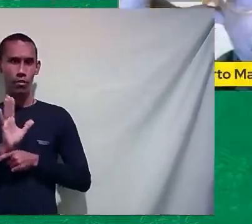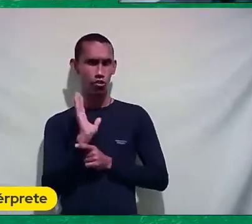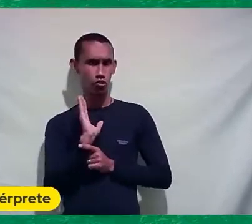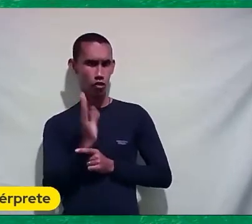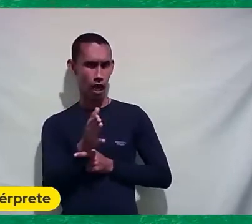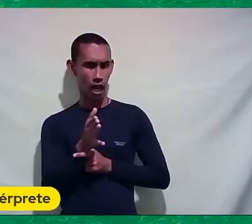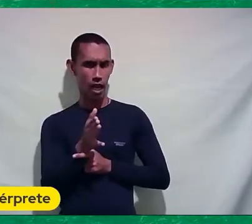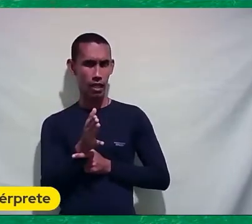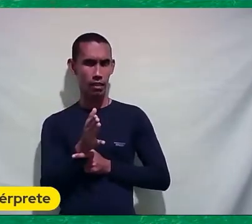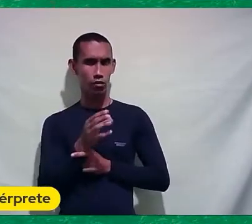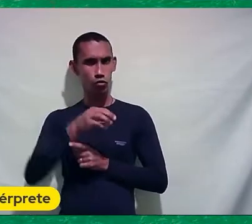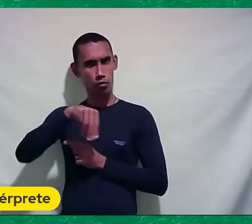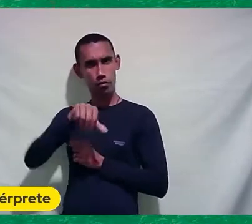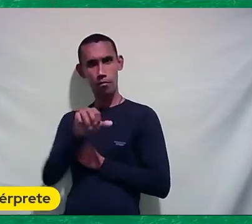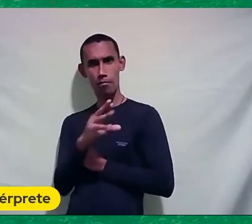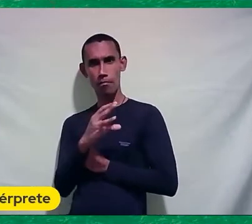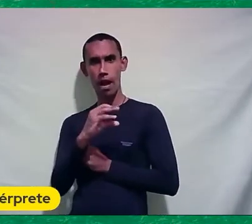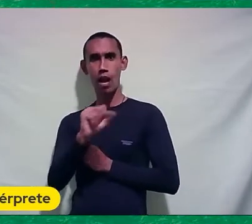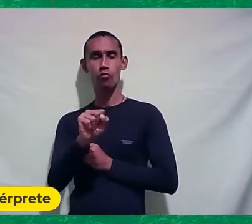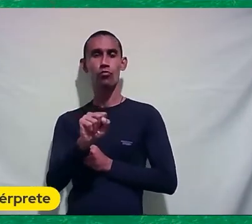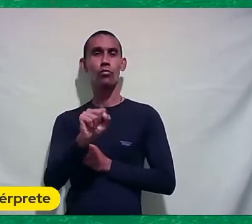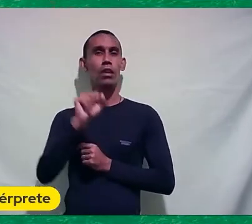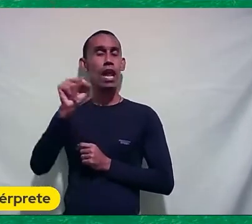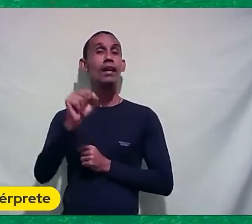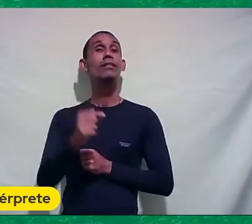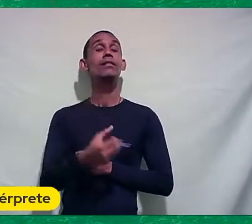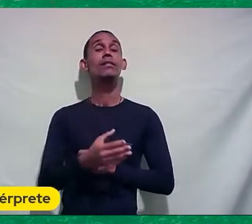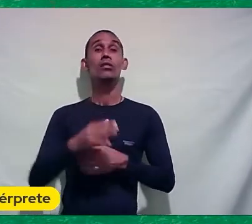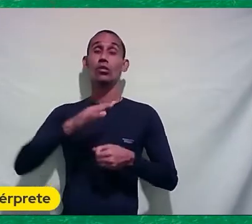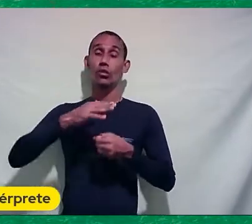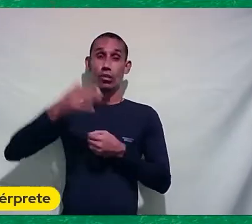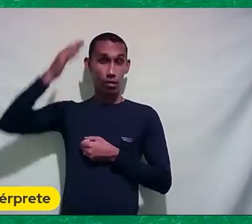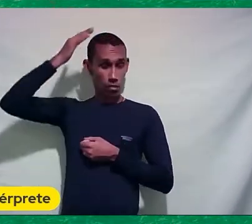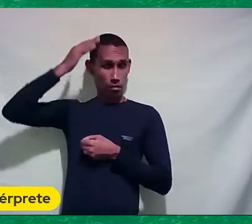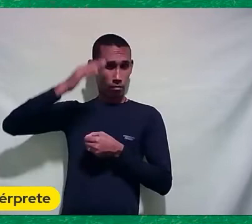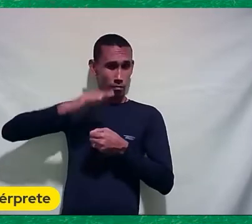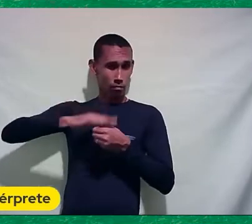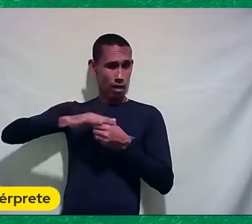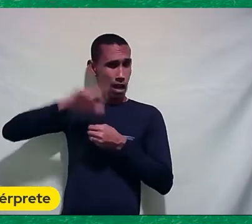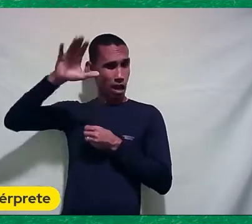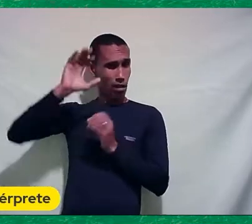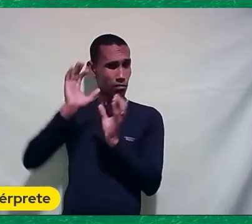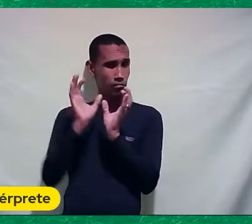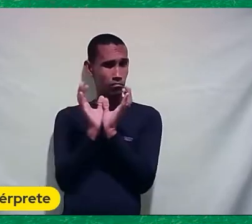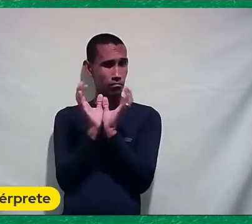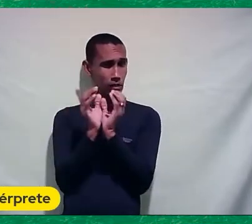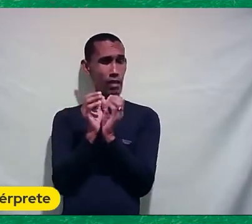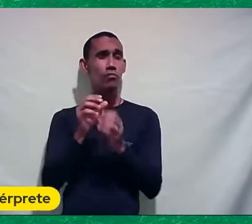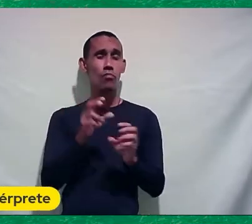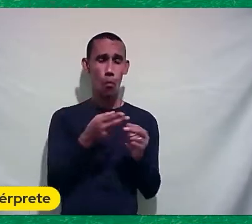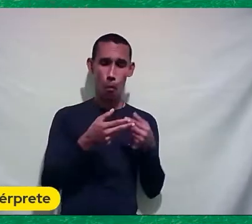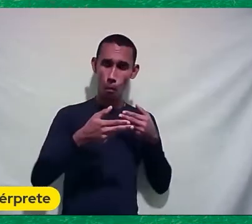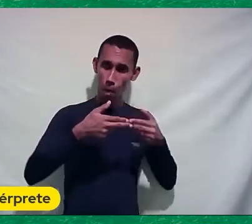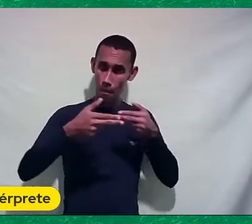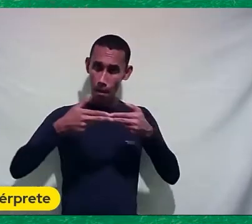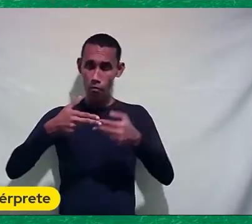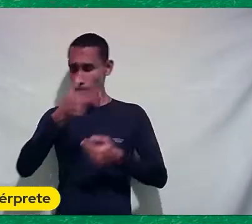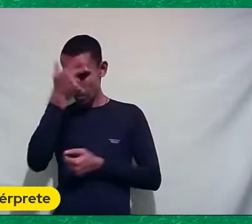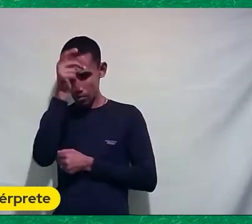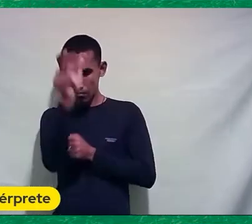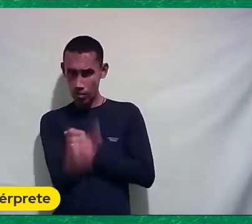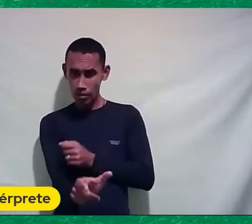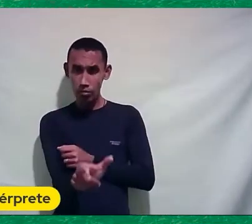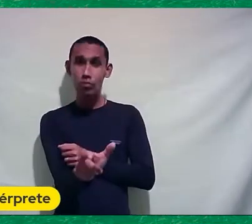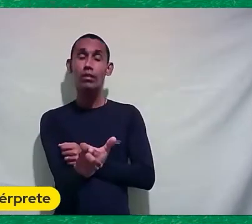Do Marcos Moura Um cearense Que tinha uma sequenciazinha De futebol Também Porque o personagem principal